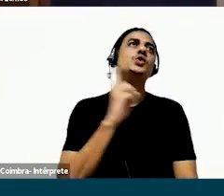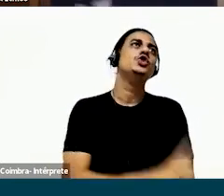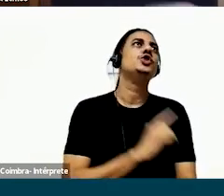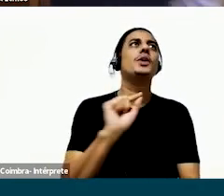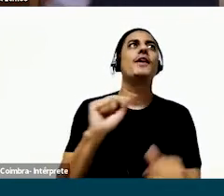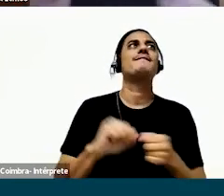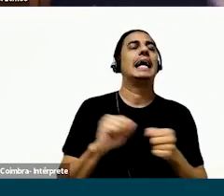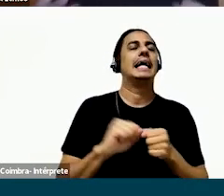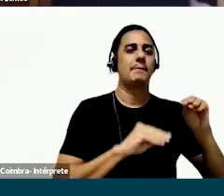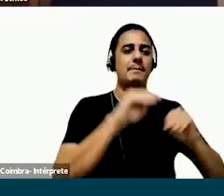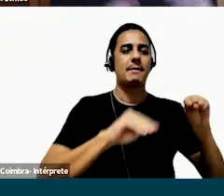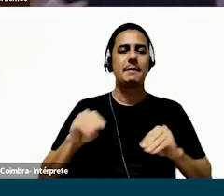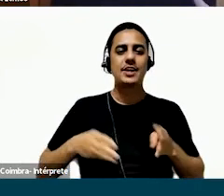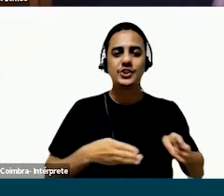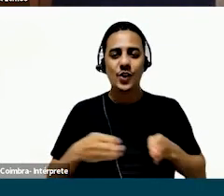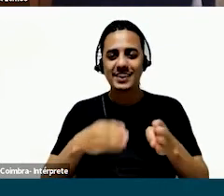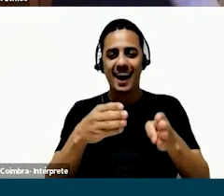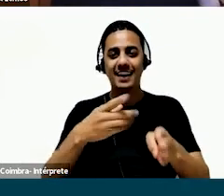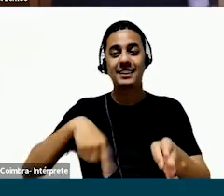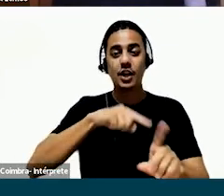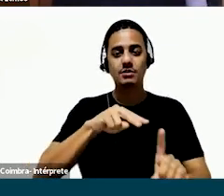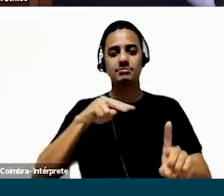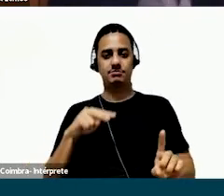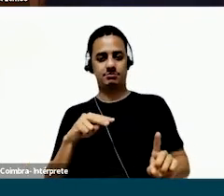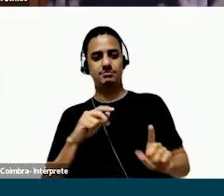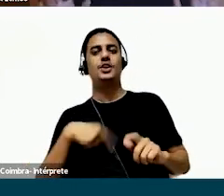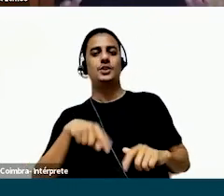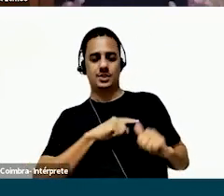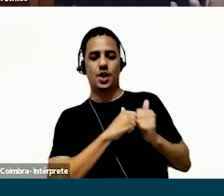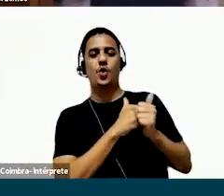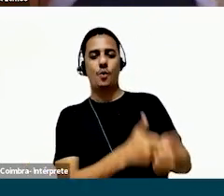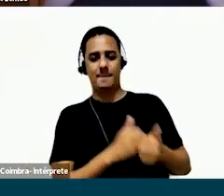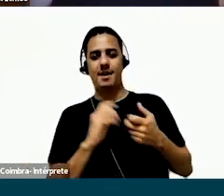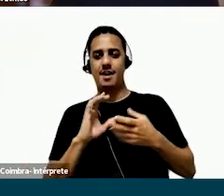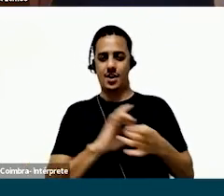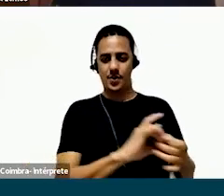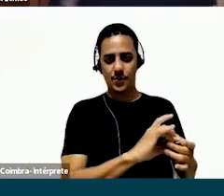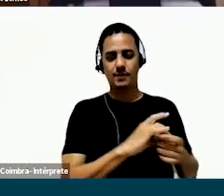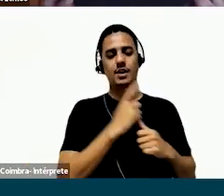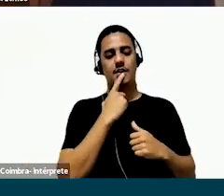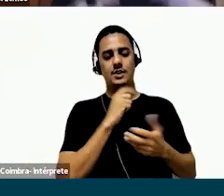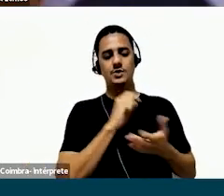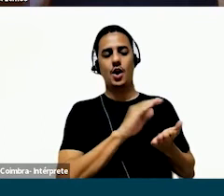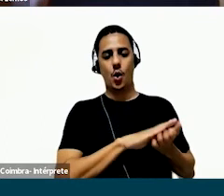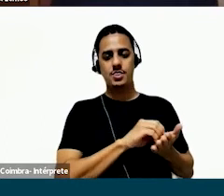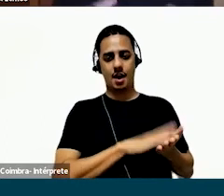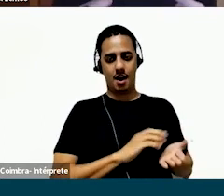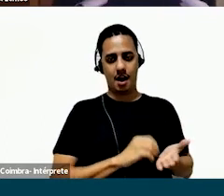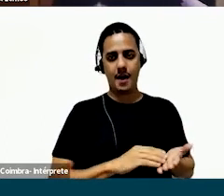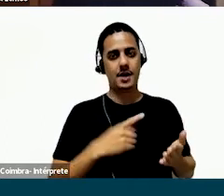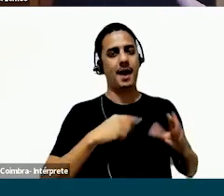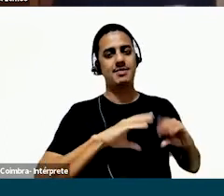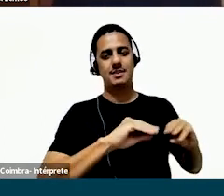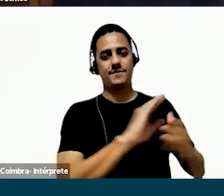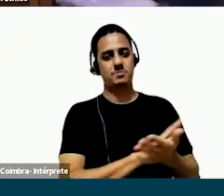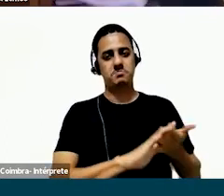a discutir como é que era o dia delas, e iam montando já essa jornada. Então, a gente ficou numa distância que dava para a gente acompanhar o contexto, fazer as nossas